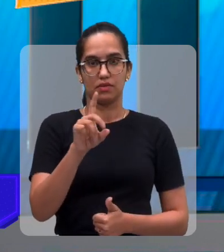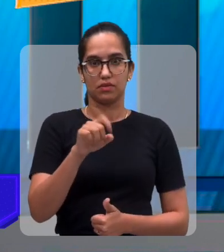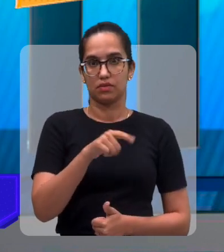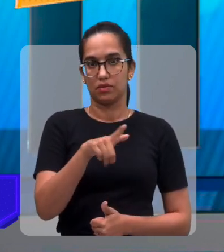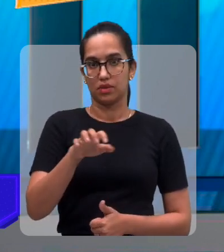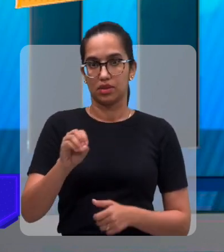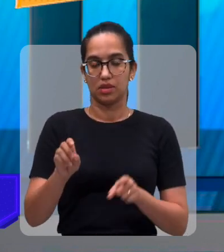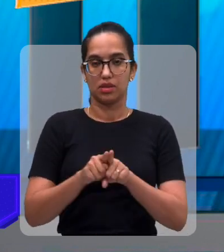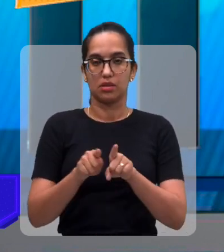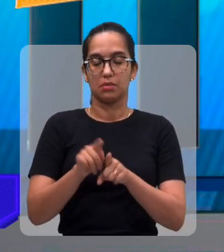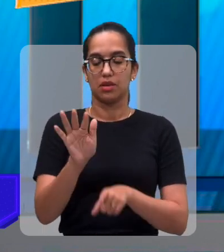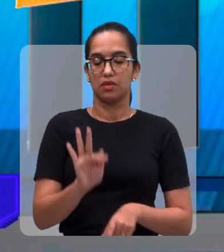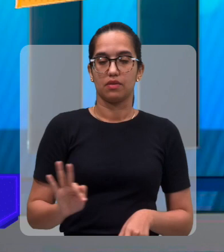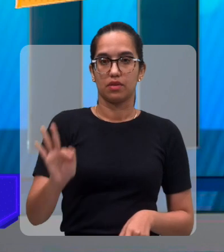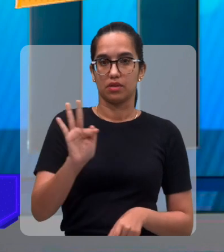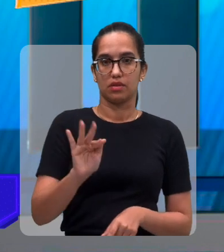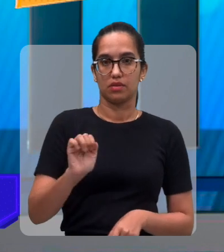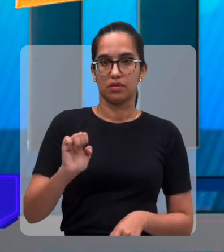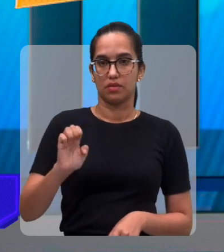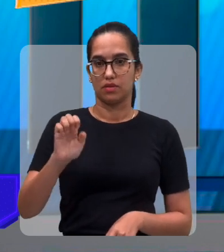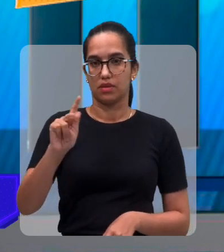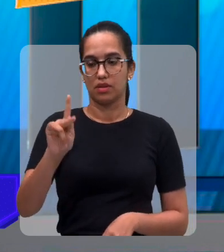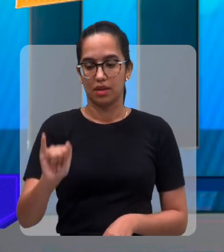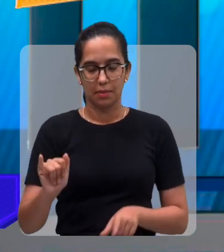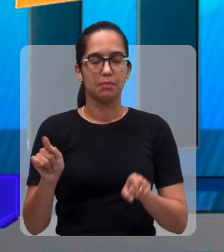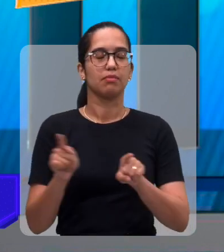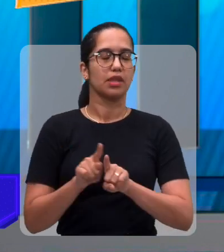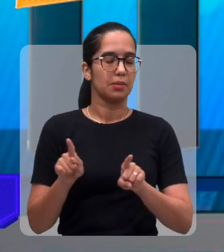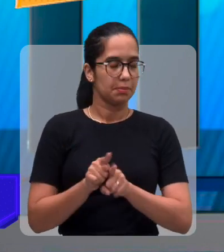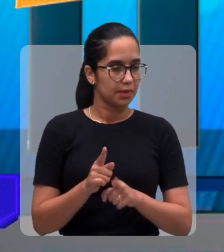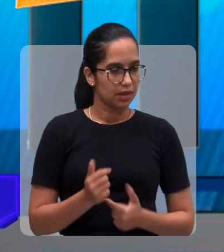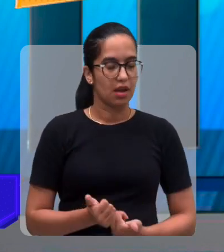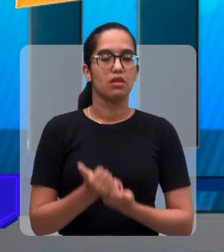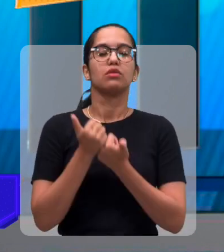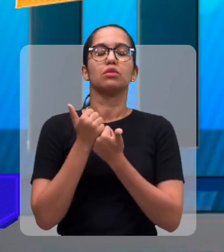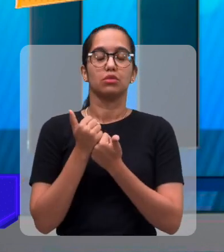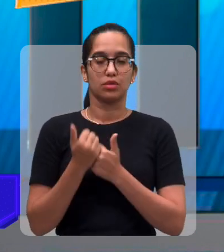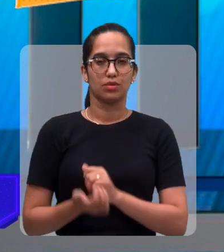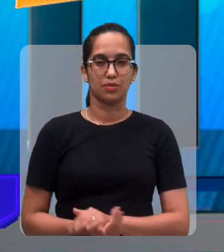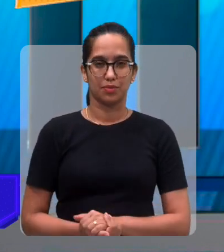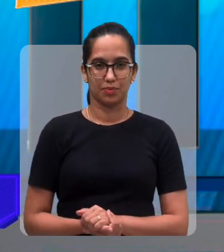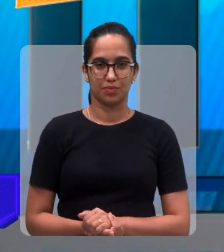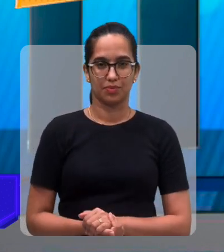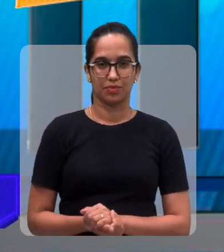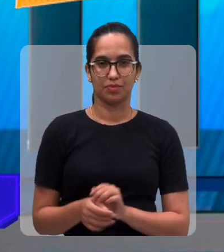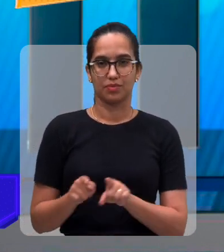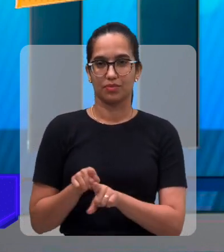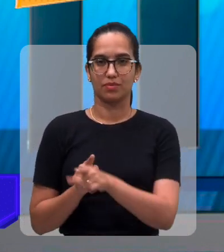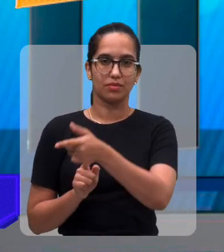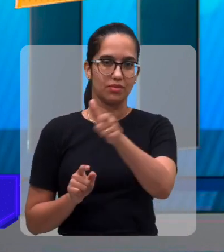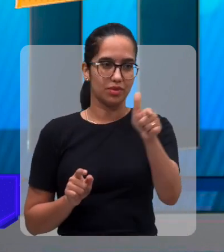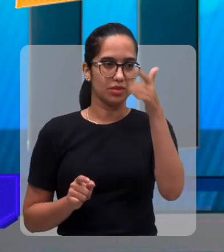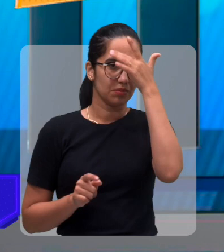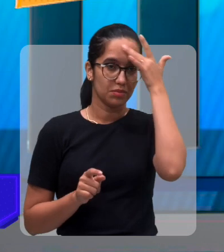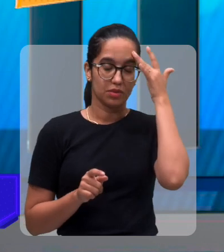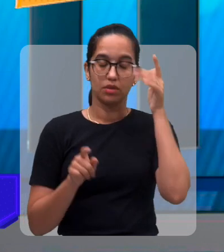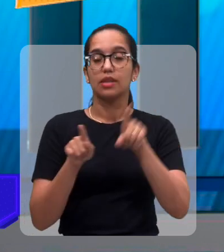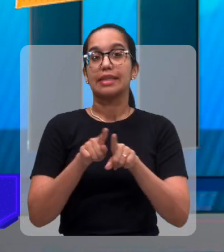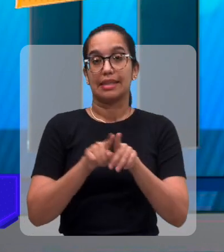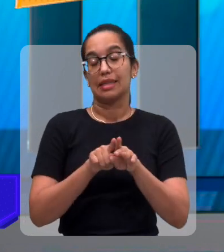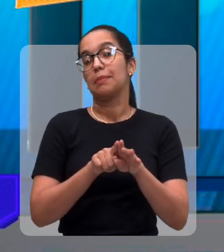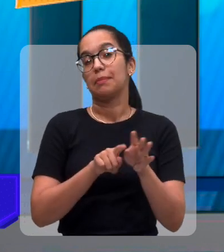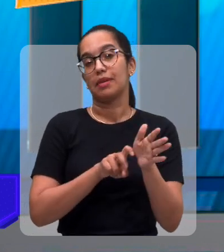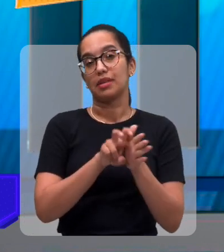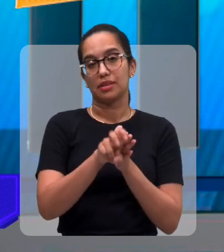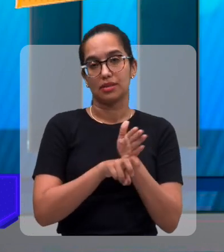Faculdade Piauiense, a FAEP, que está nos apoiando também nesse sentido. E outras pessoas que também... A CEID